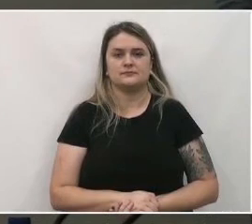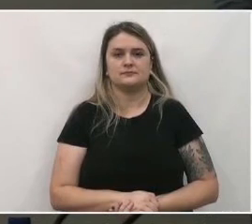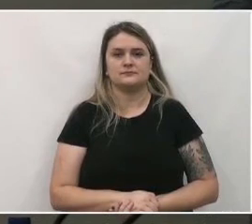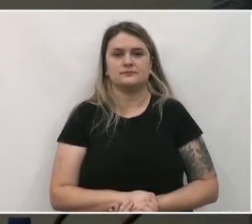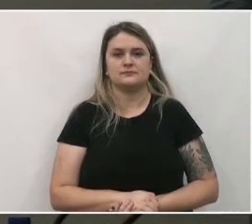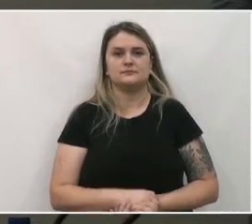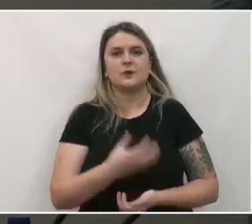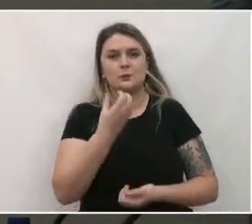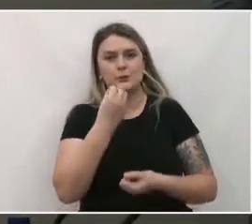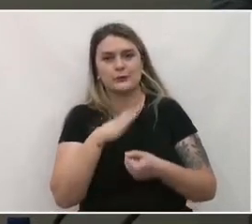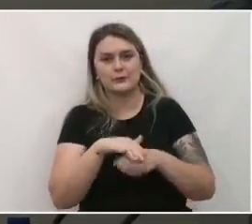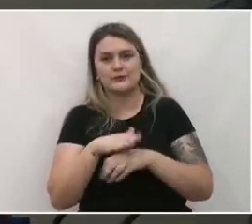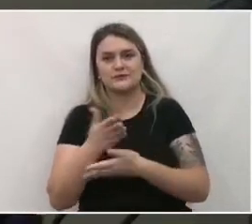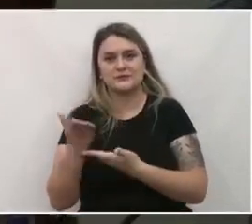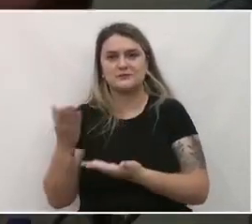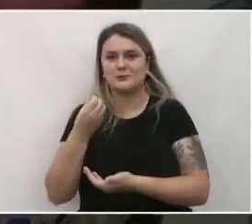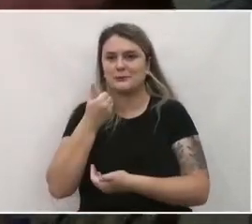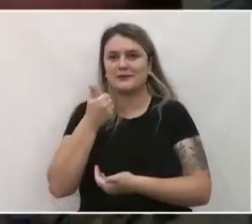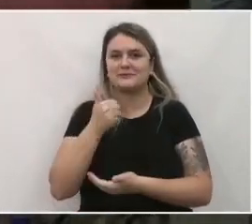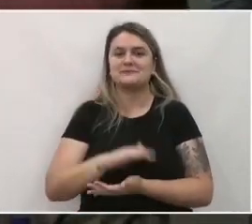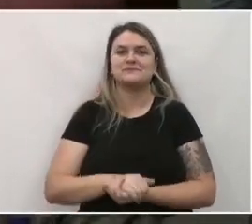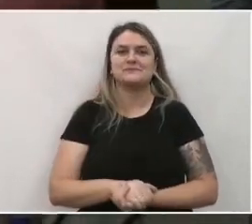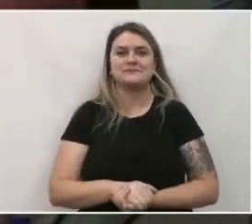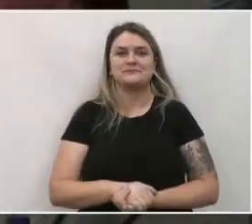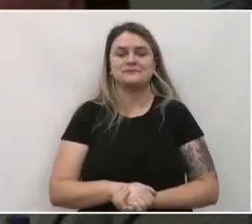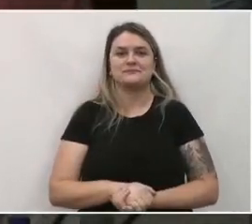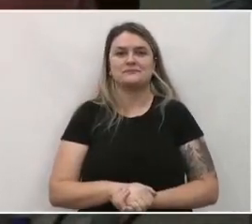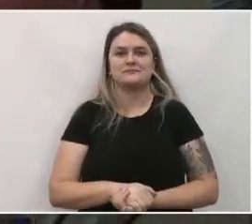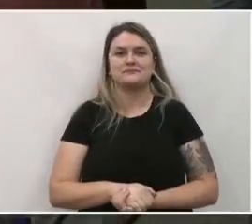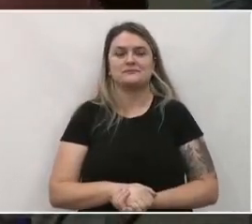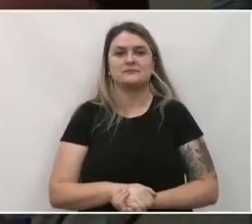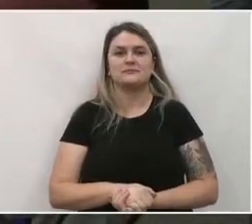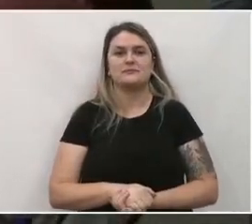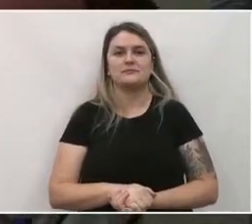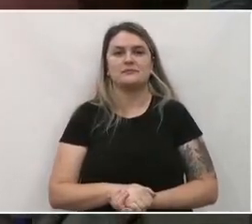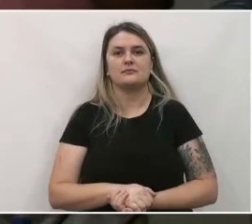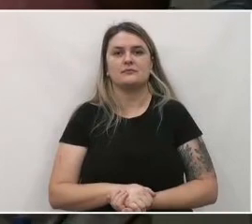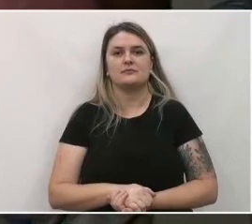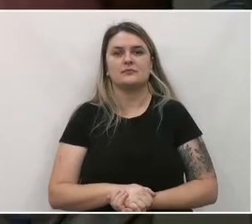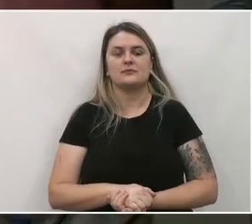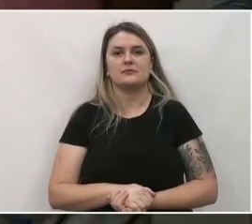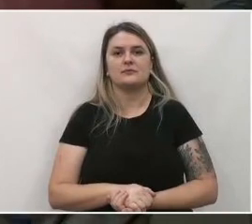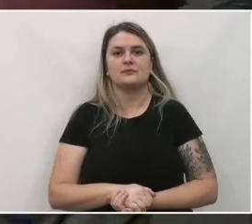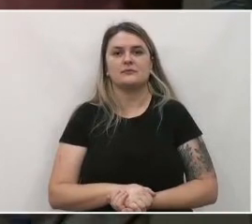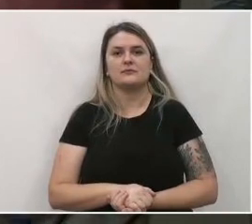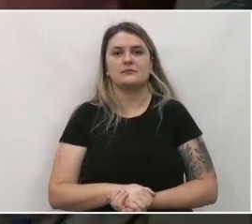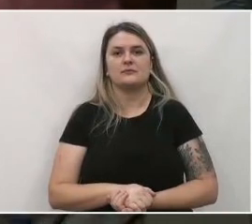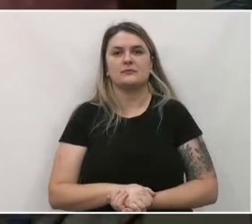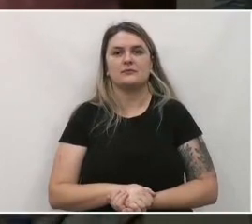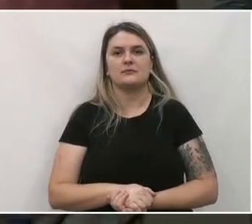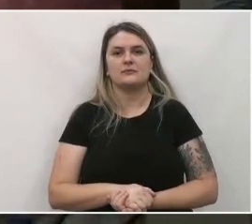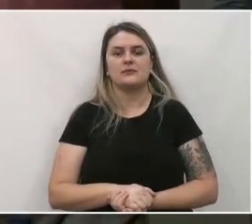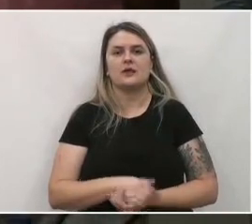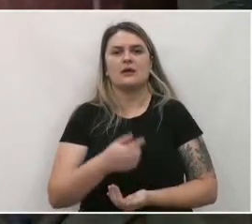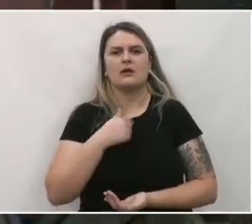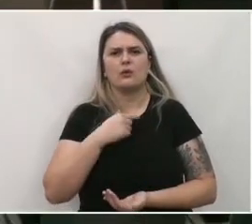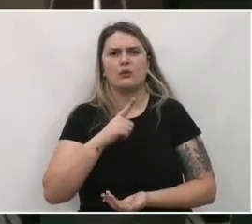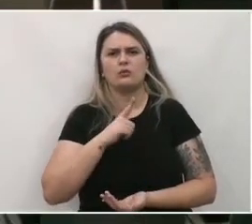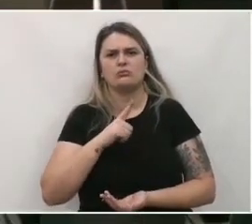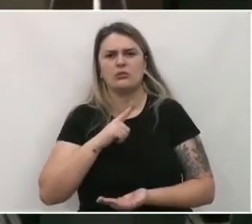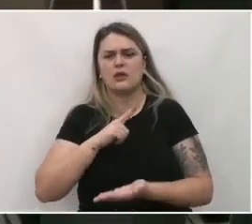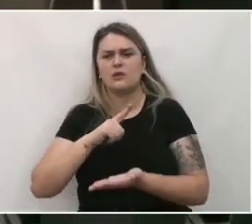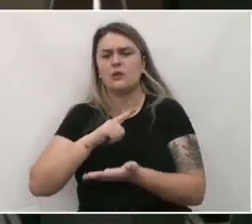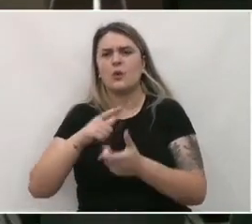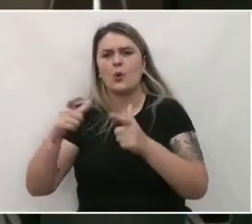Boa noite. Tudo bem? Tudo bem? Tudo bem? É o seguinte, eu tenho um posto de lavagem há 18 anos no mesmo local.